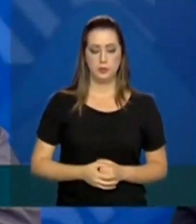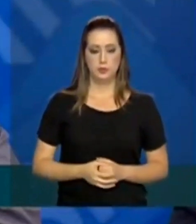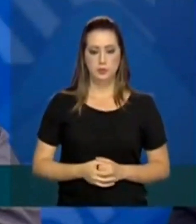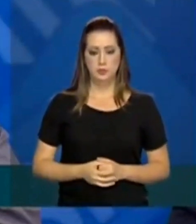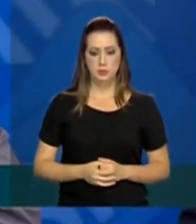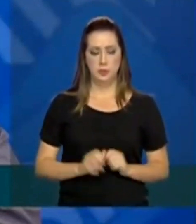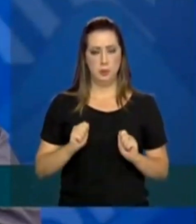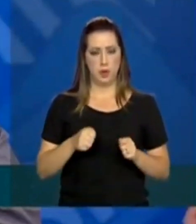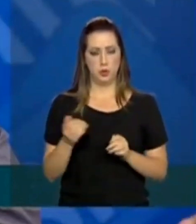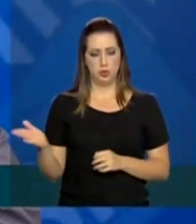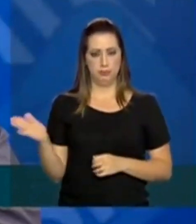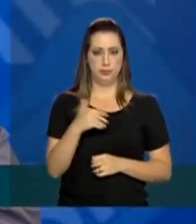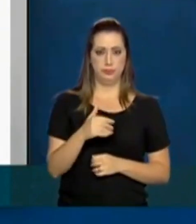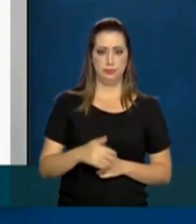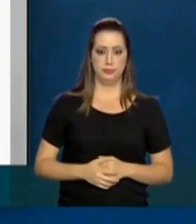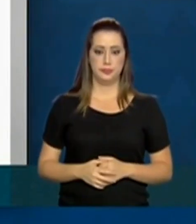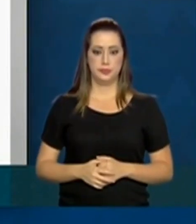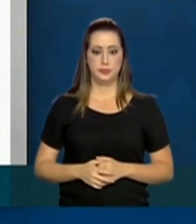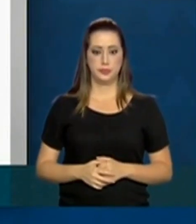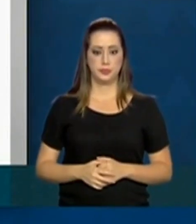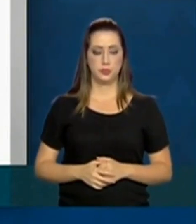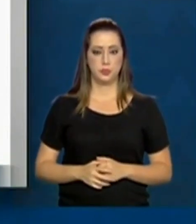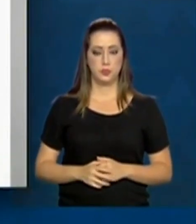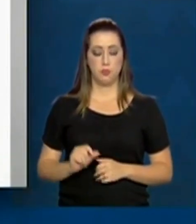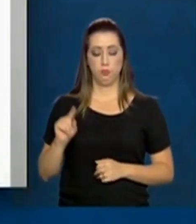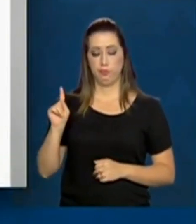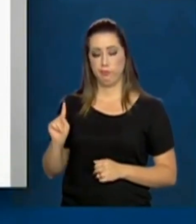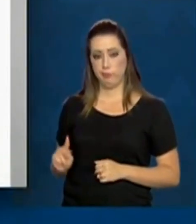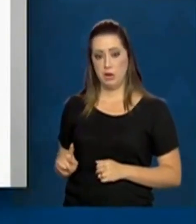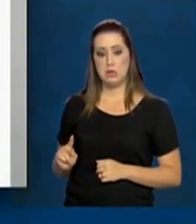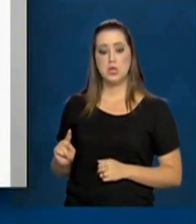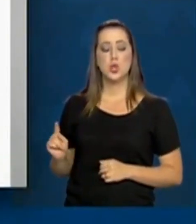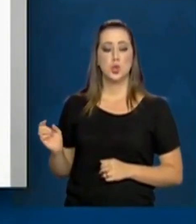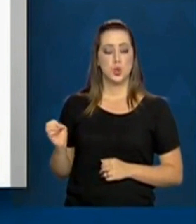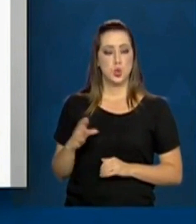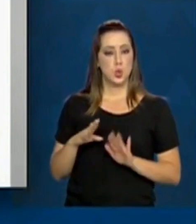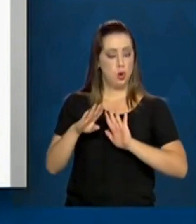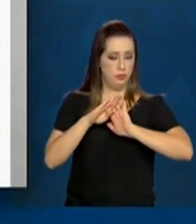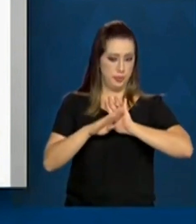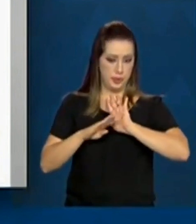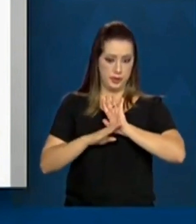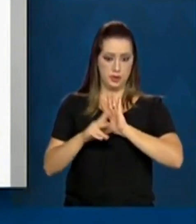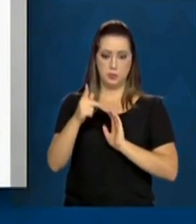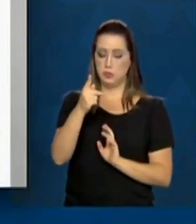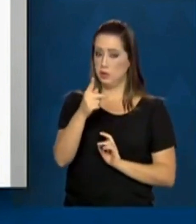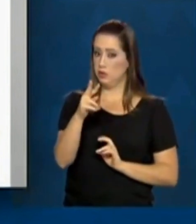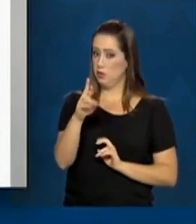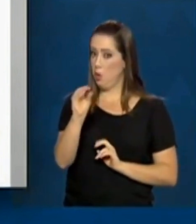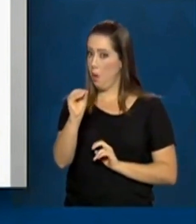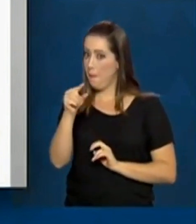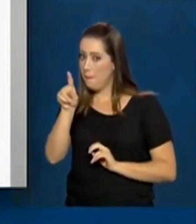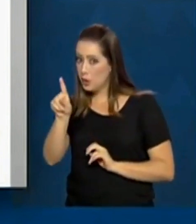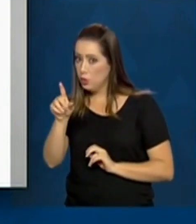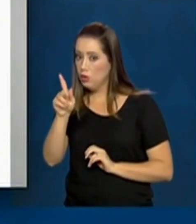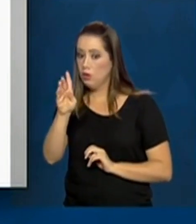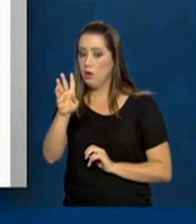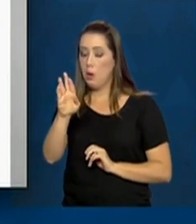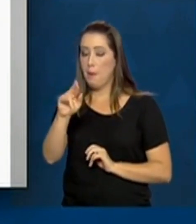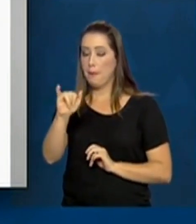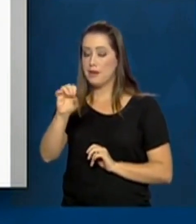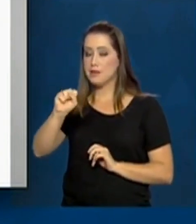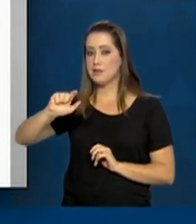Pode passar. O programa, ele é um programa estratégico que visa